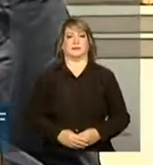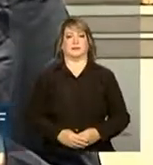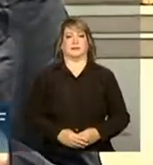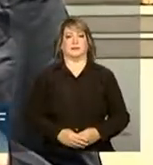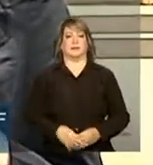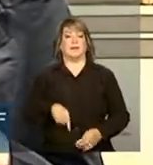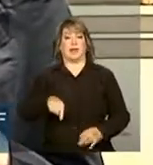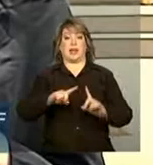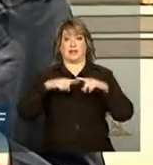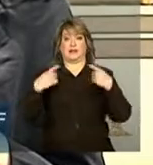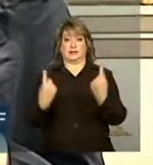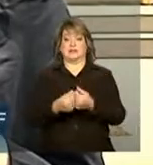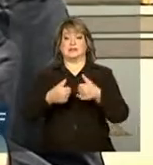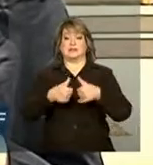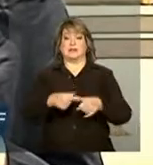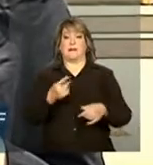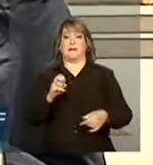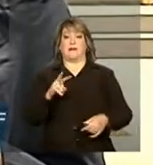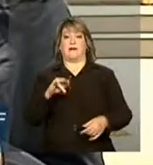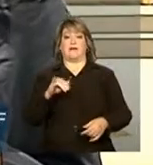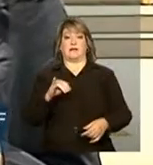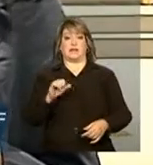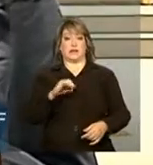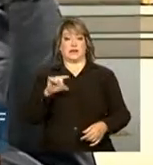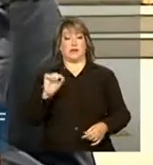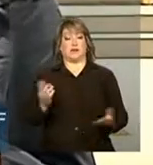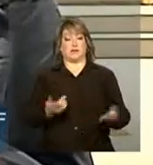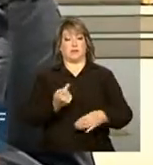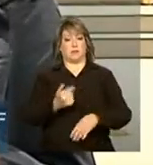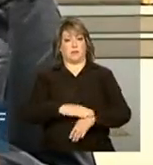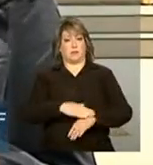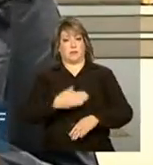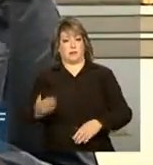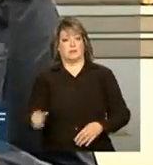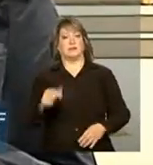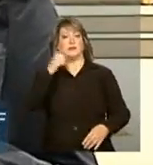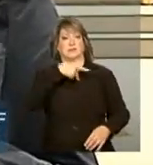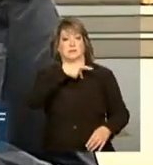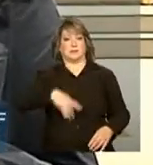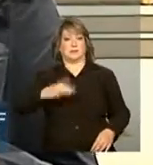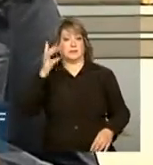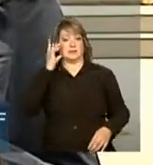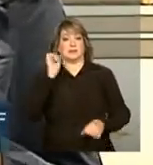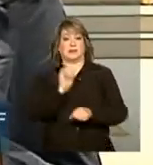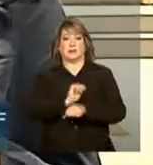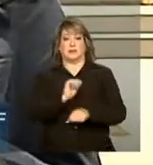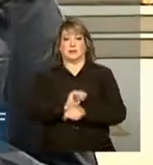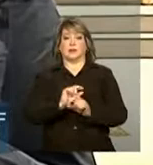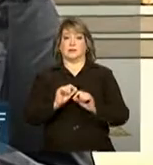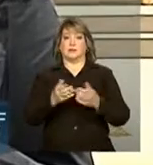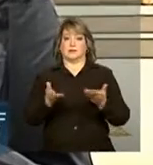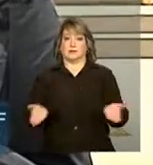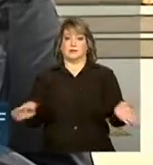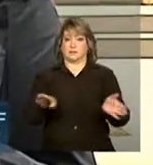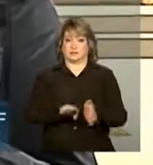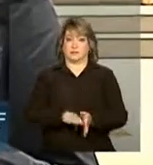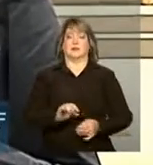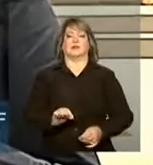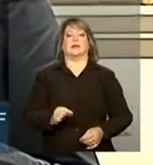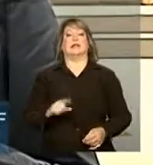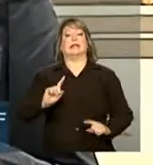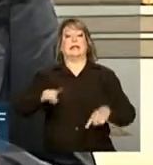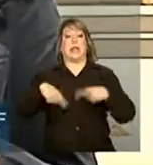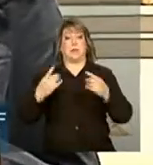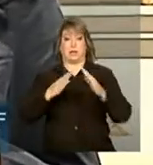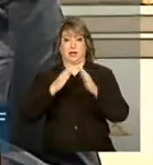A cerimônia está prevista para logo mais. A presidenta Dilma Rousseff é aguardada. E depois da entrega das unidades